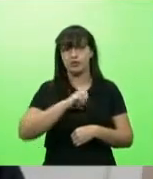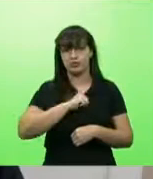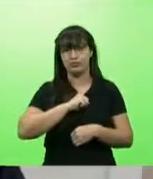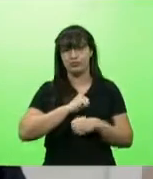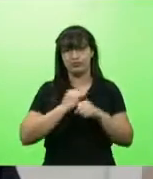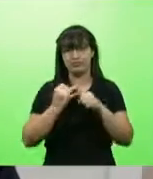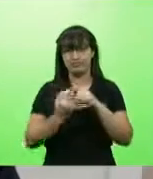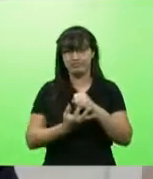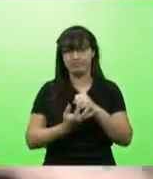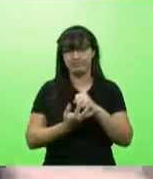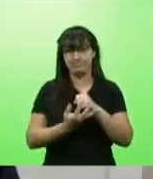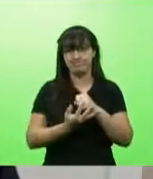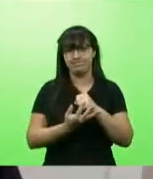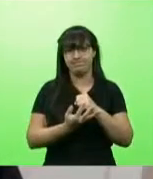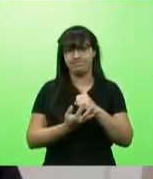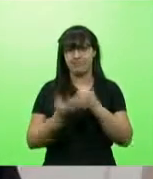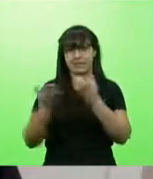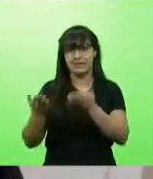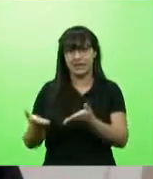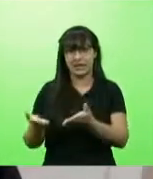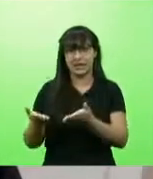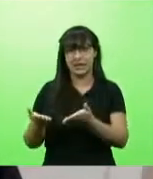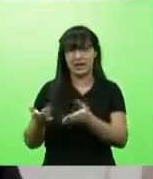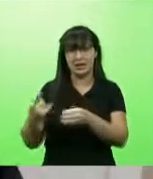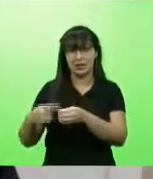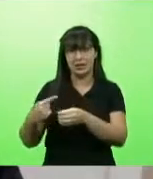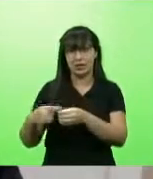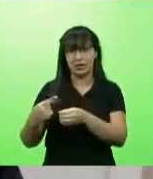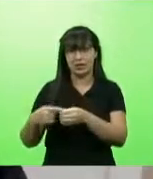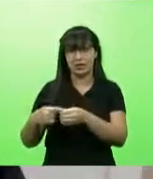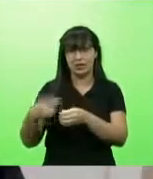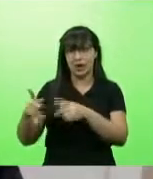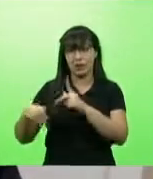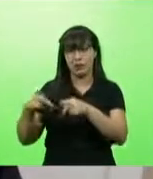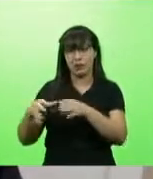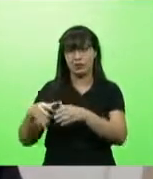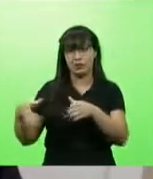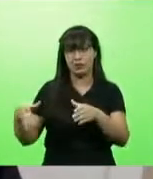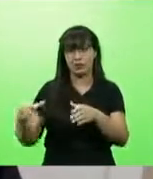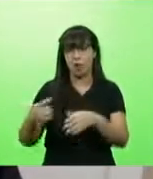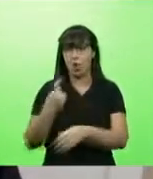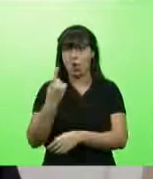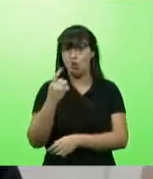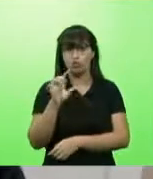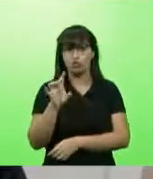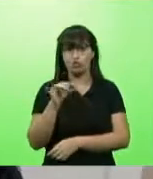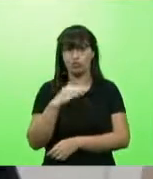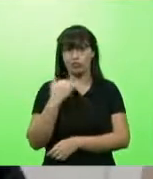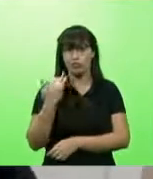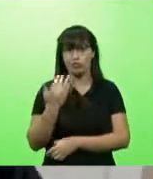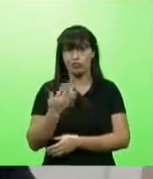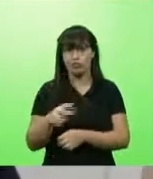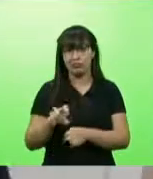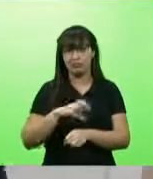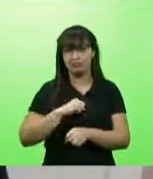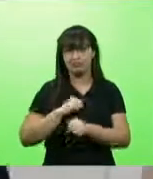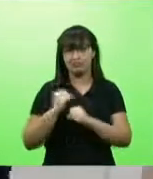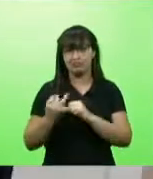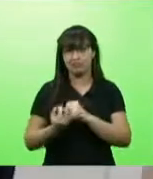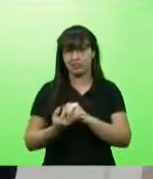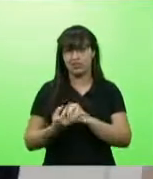e Bandeirante, com uma população maior, só teve uma morte por Covid. E não é